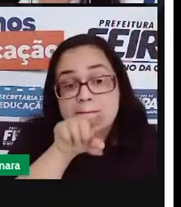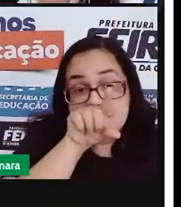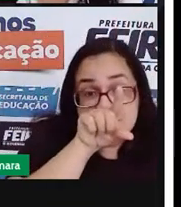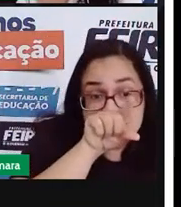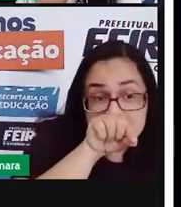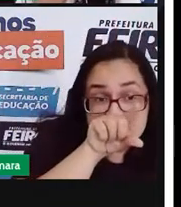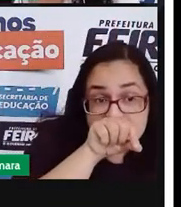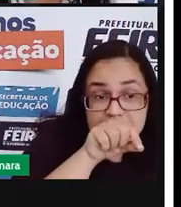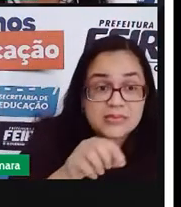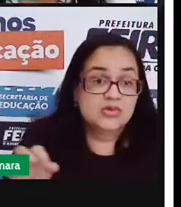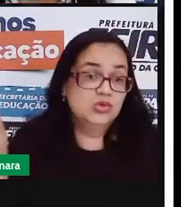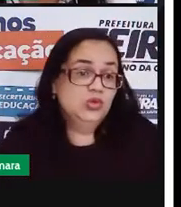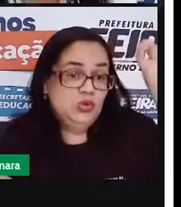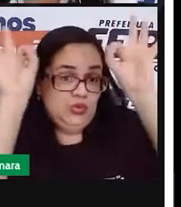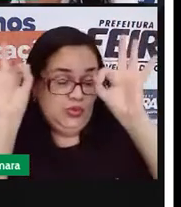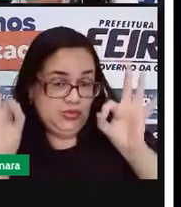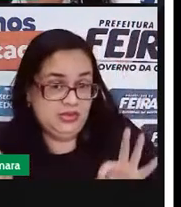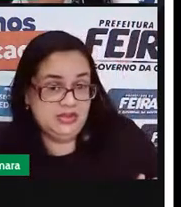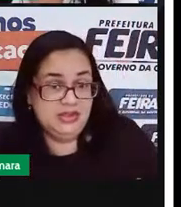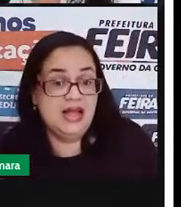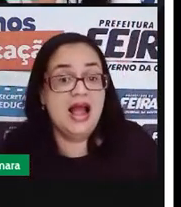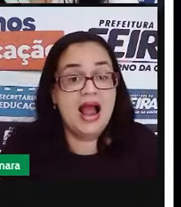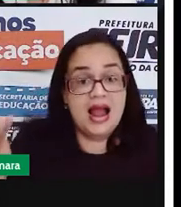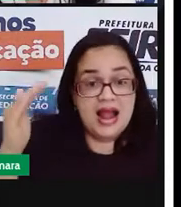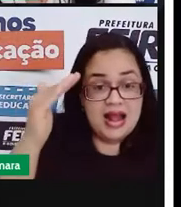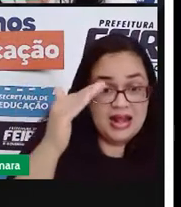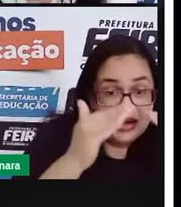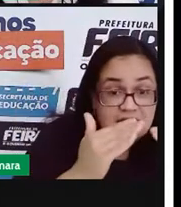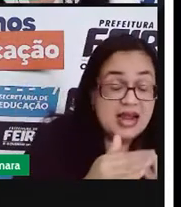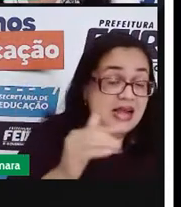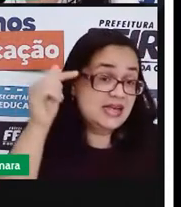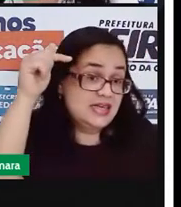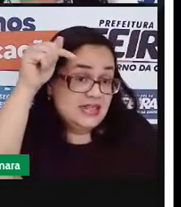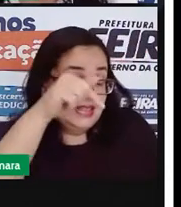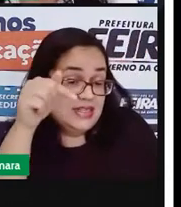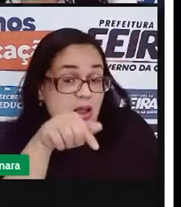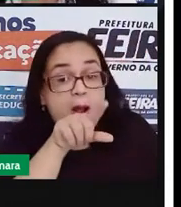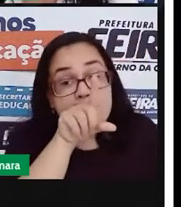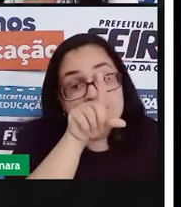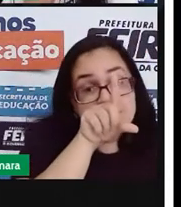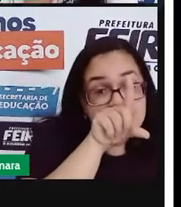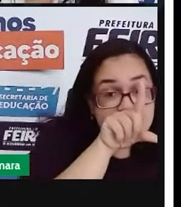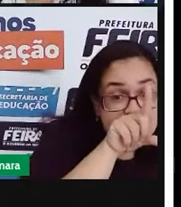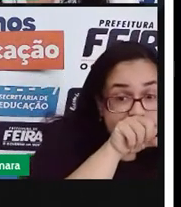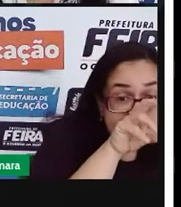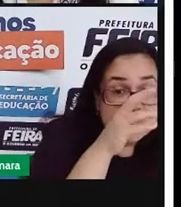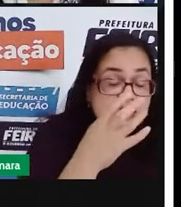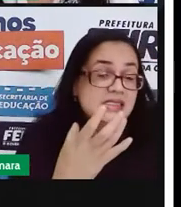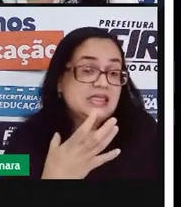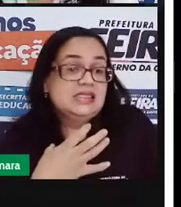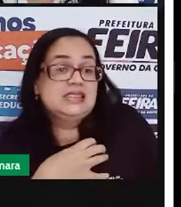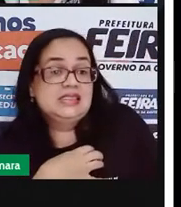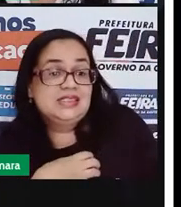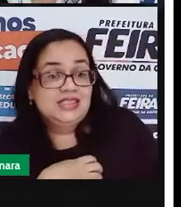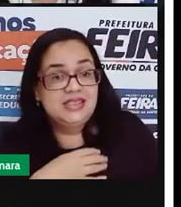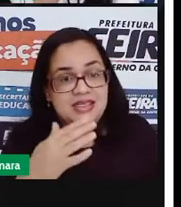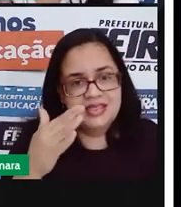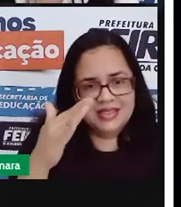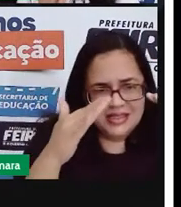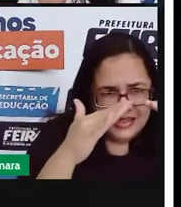ornamentais e domésticas. Aqui, seu pássaro se sentirá em casa.